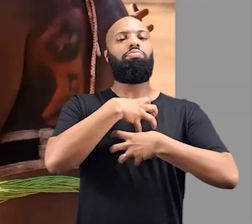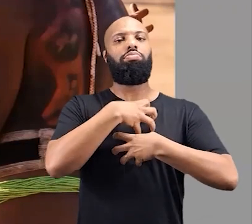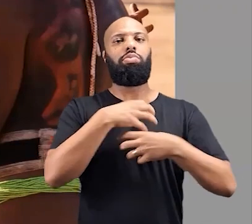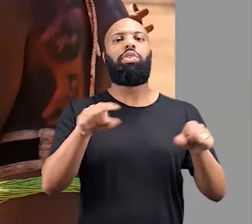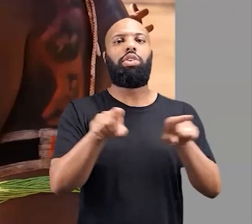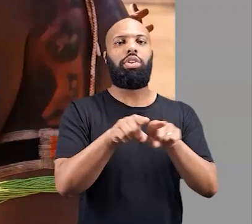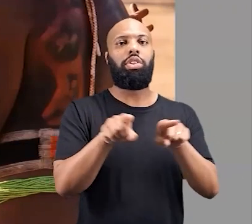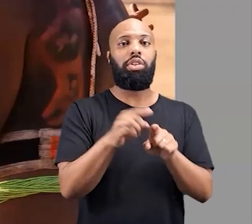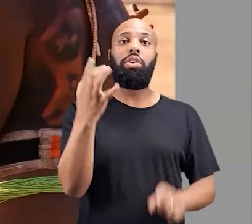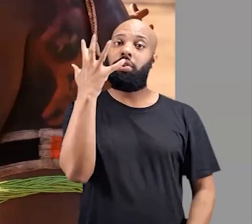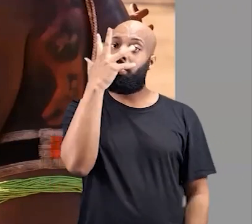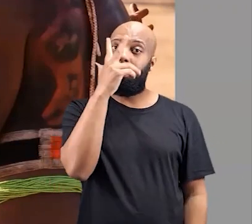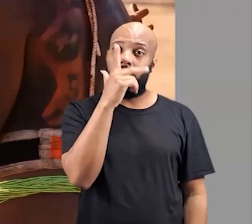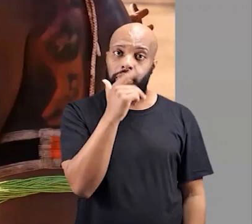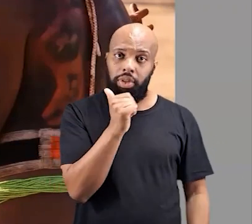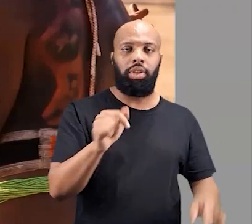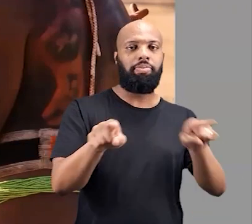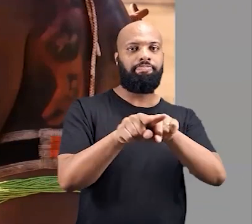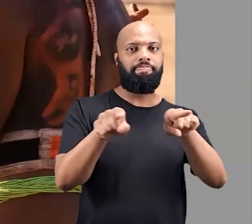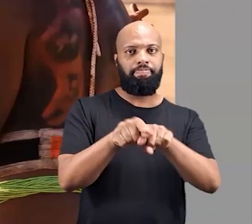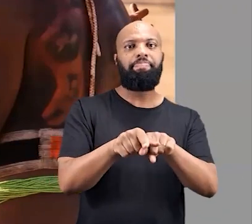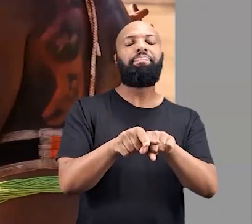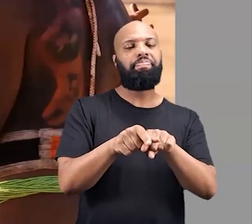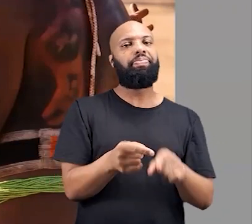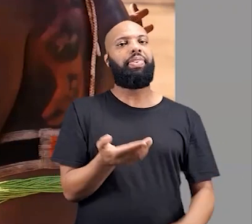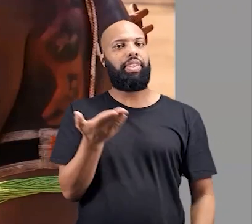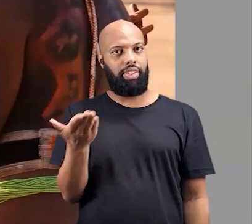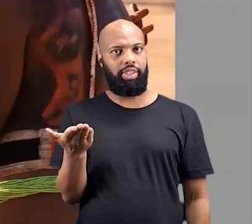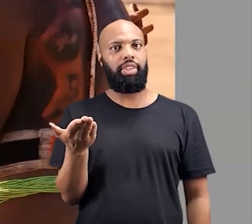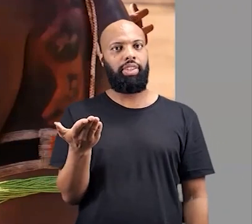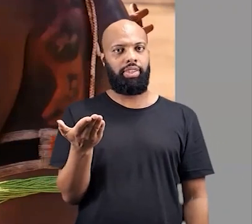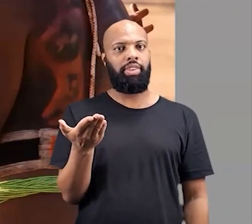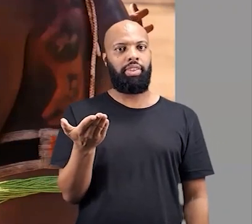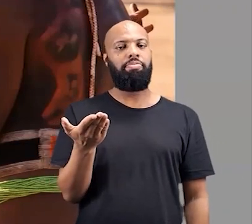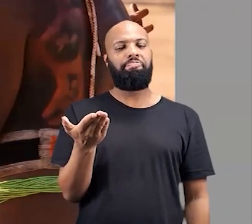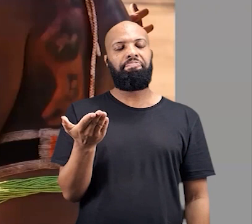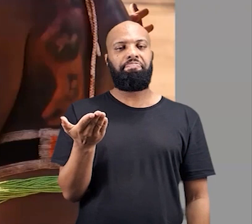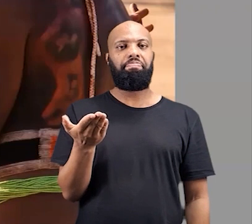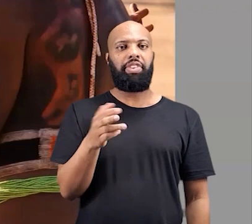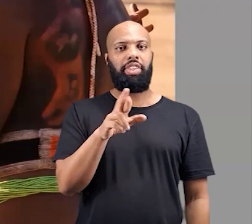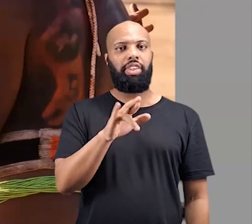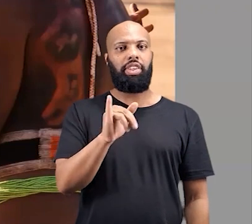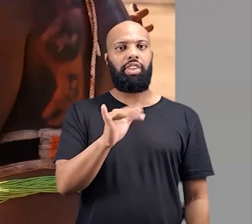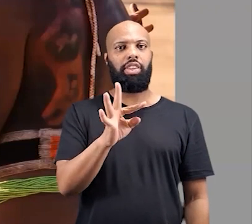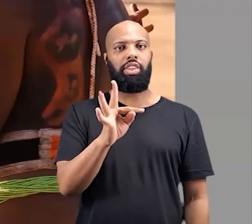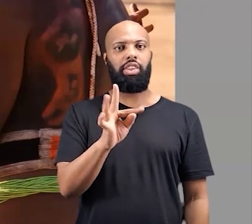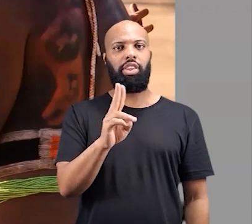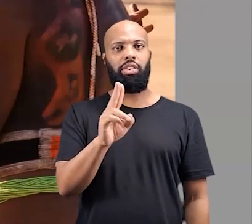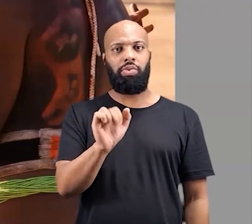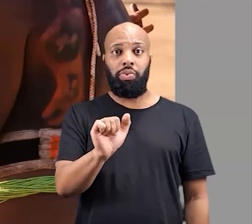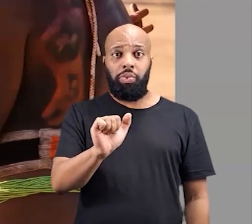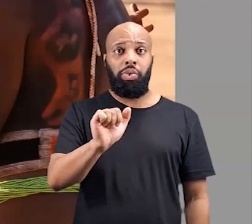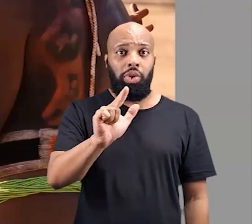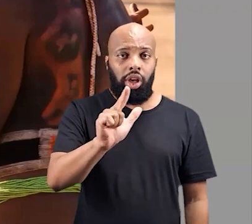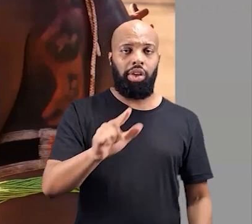bonito desse ritual, e